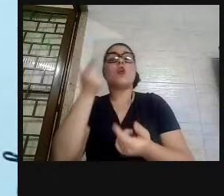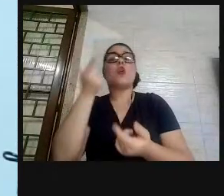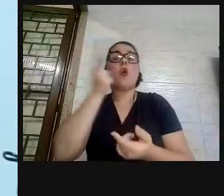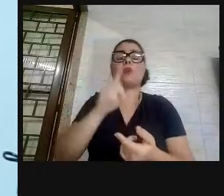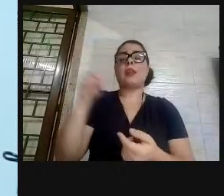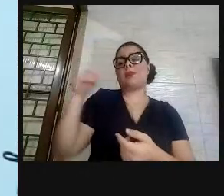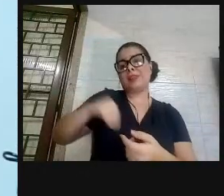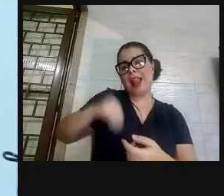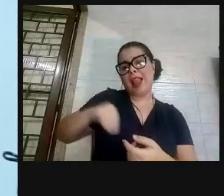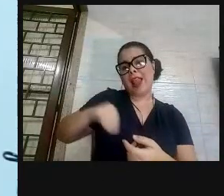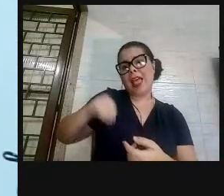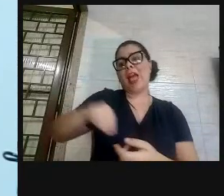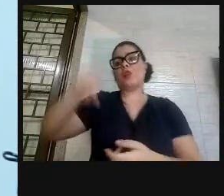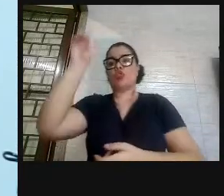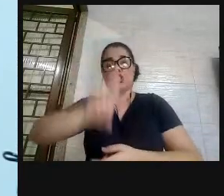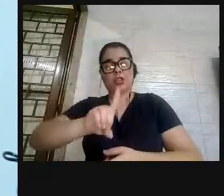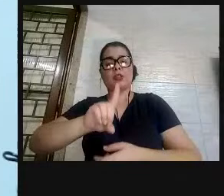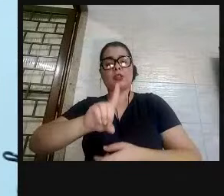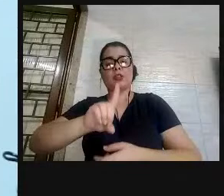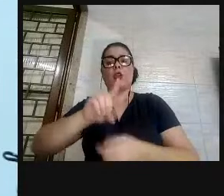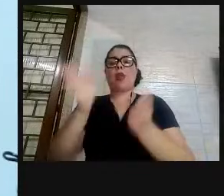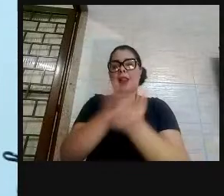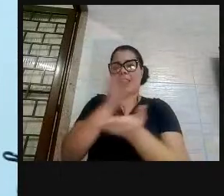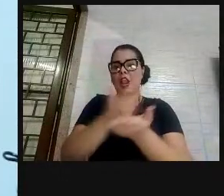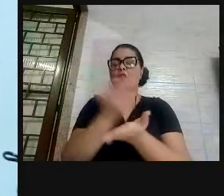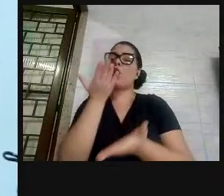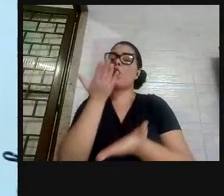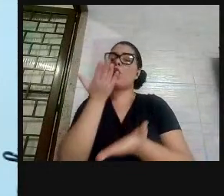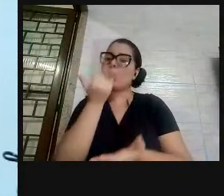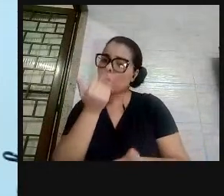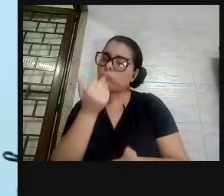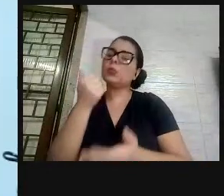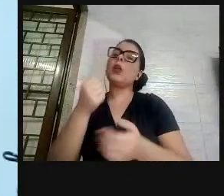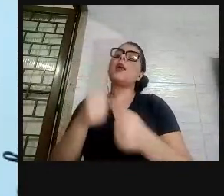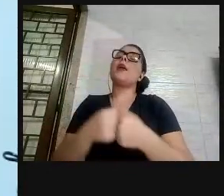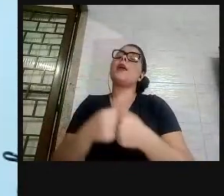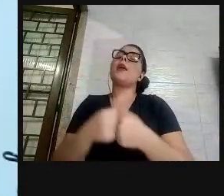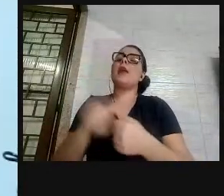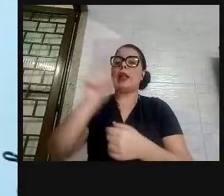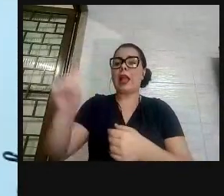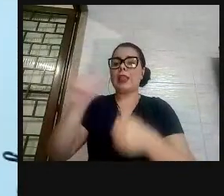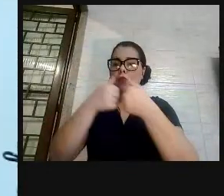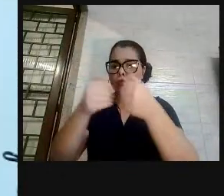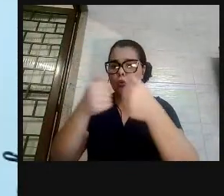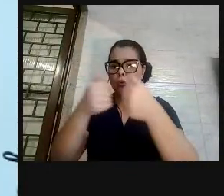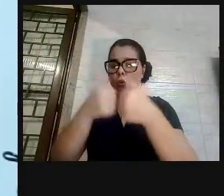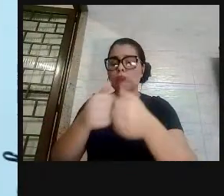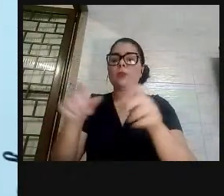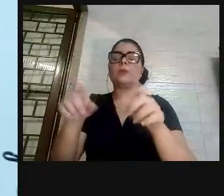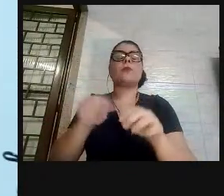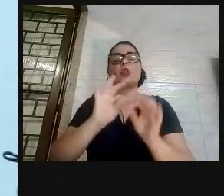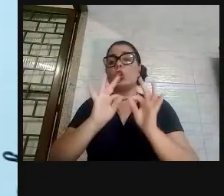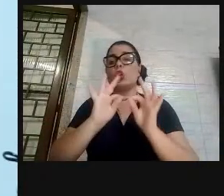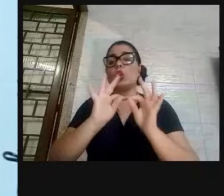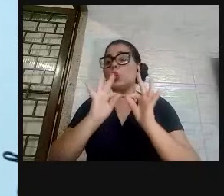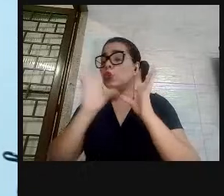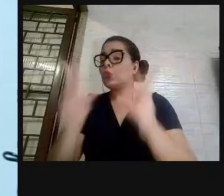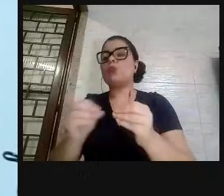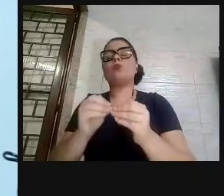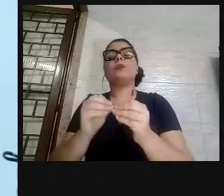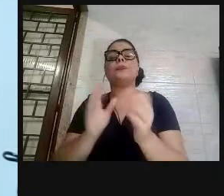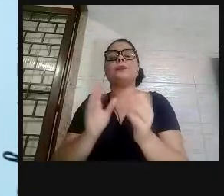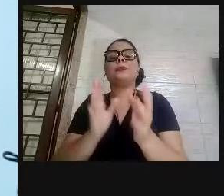direitos, livro didático, merenda, transporte, funcionamento da escola em toda a sua integralidade.